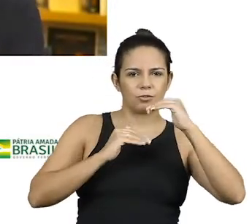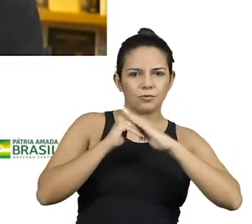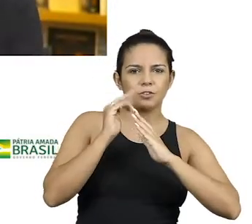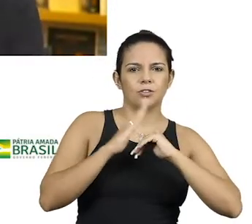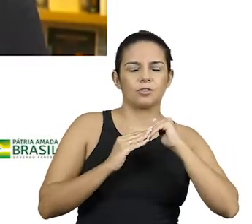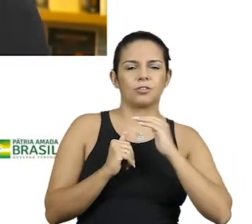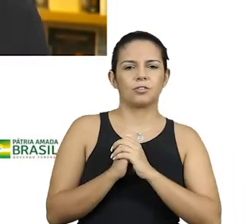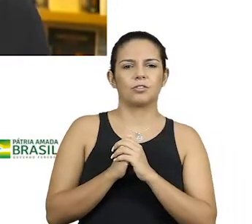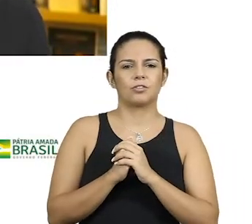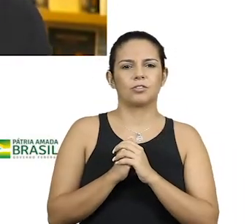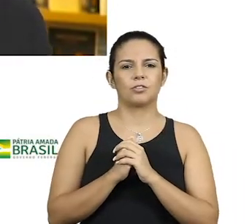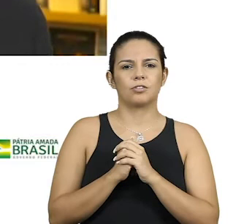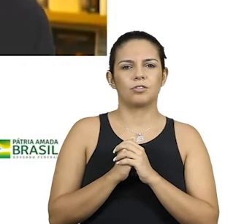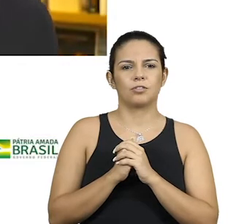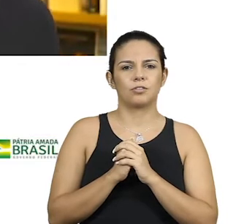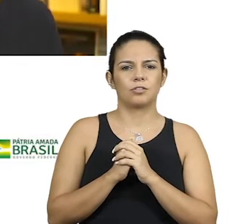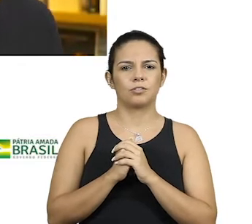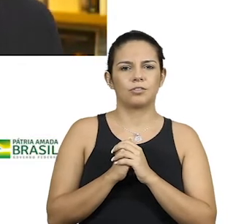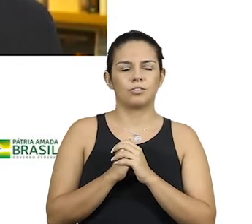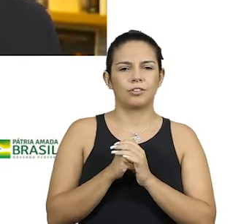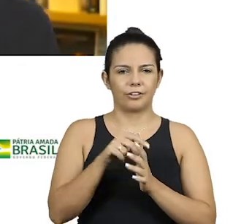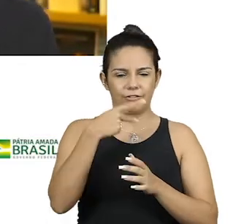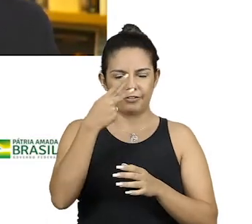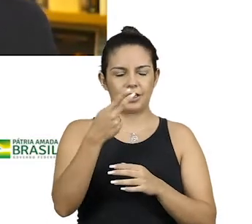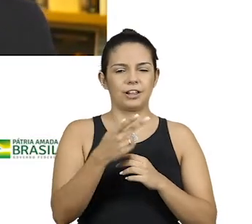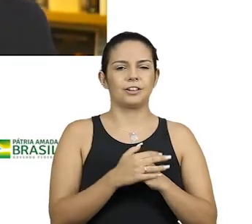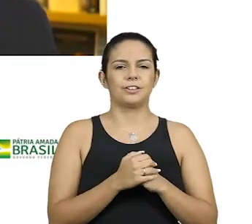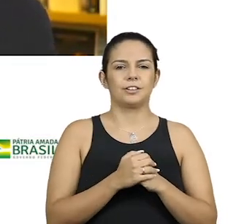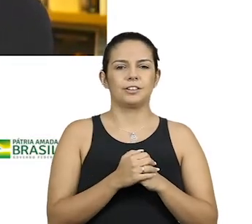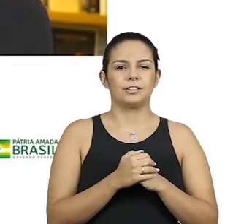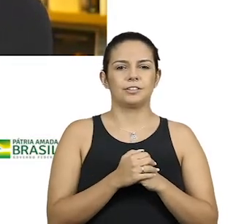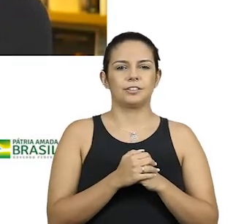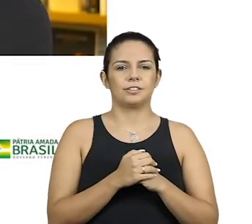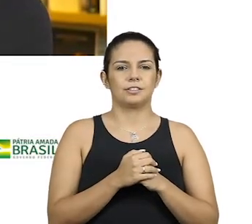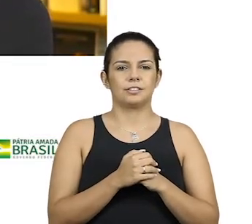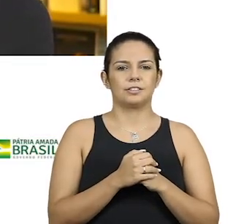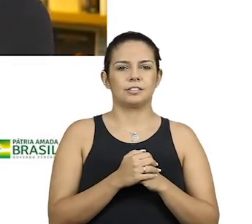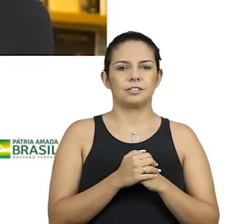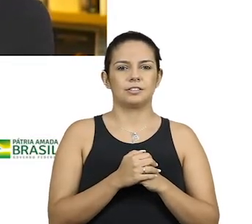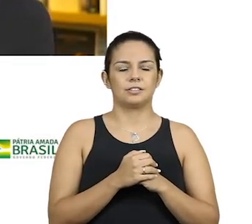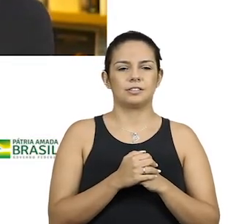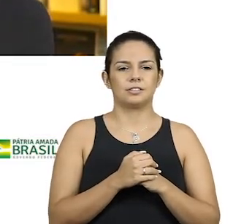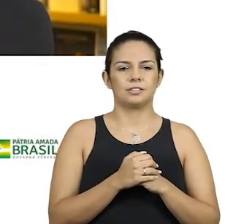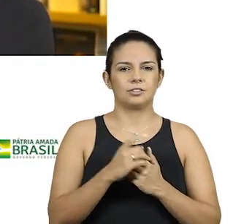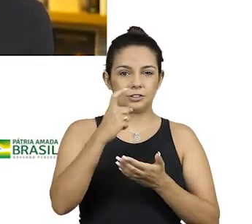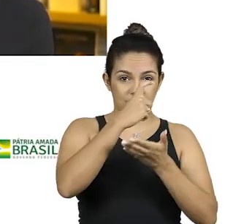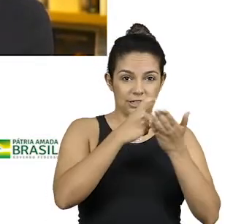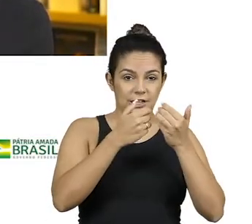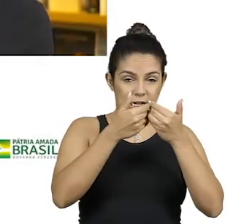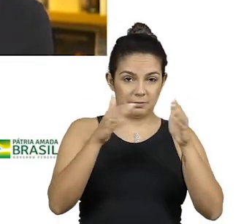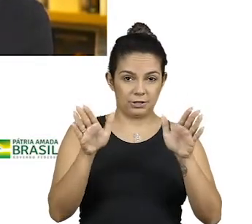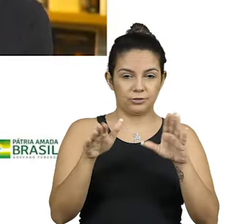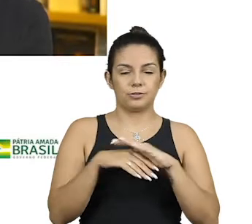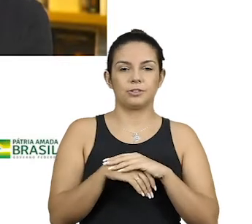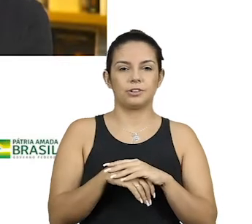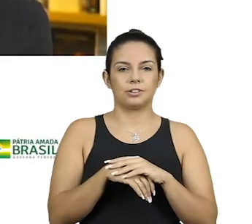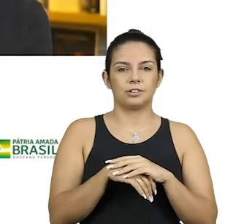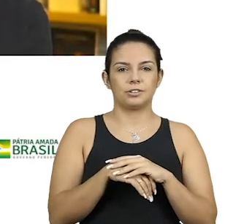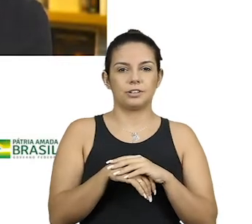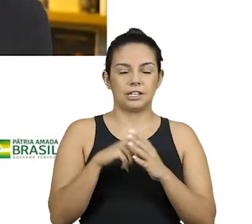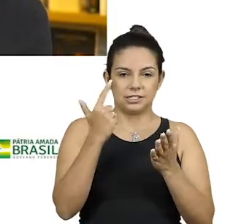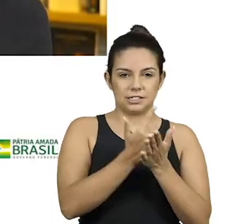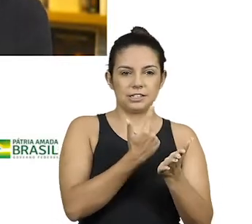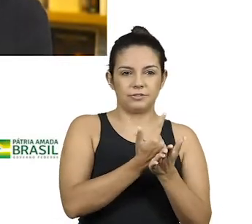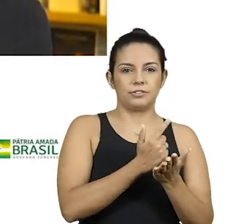pega um faro. Eu até falo disso no texto de abertura desse